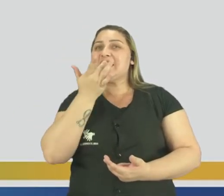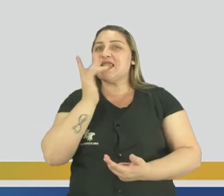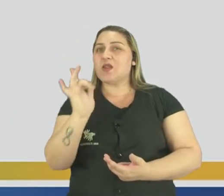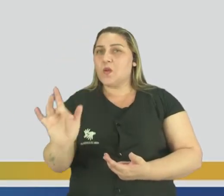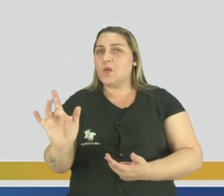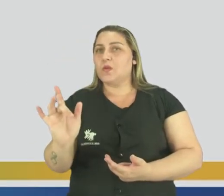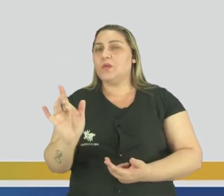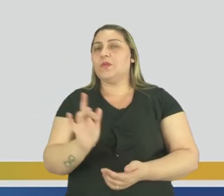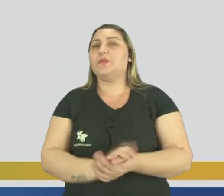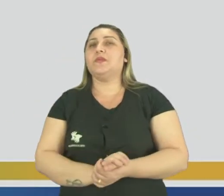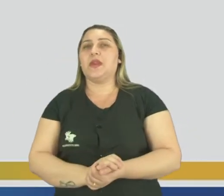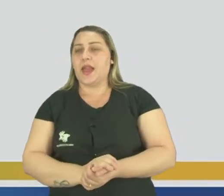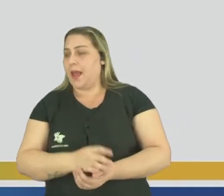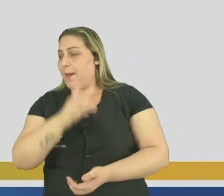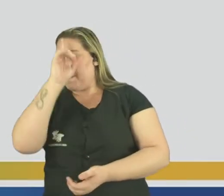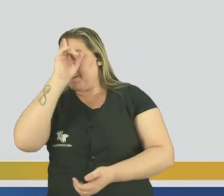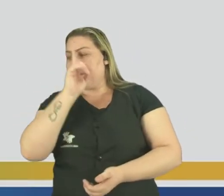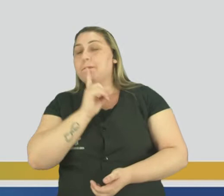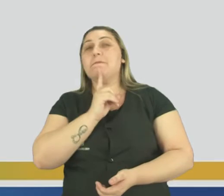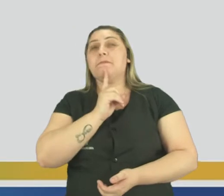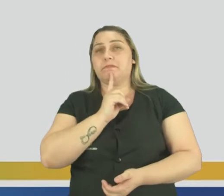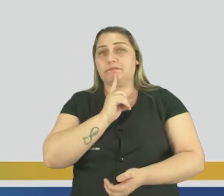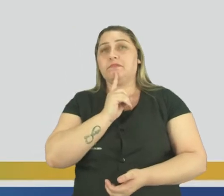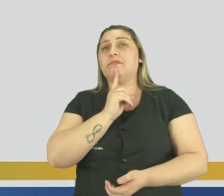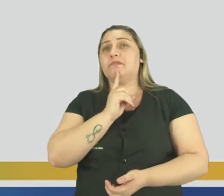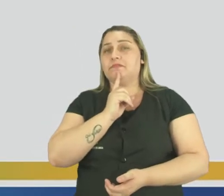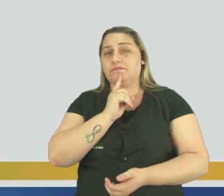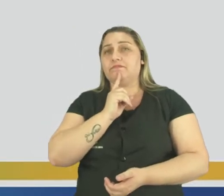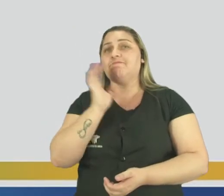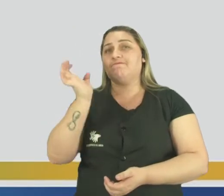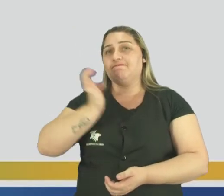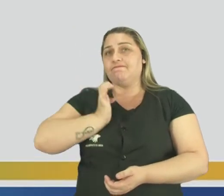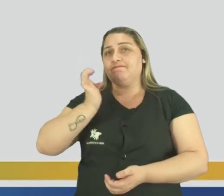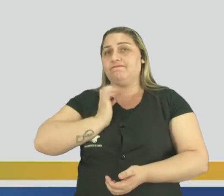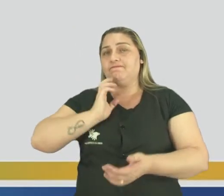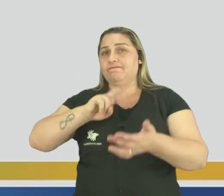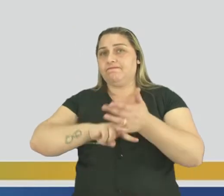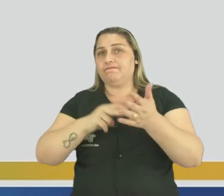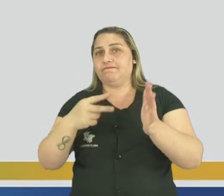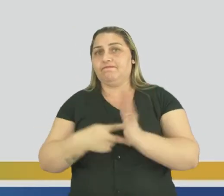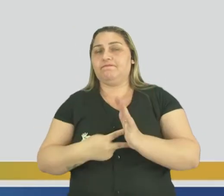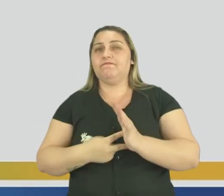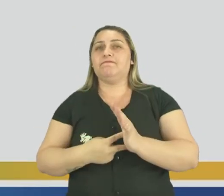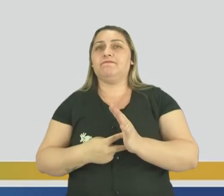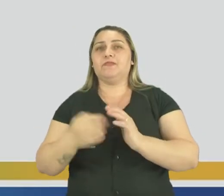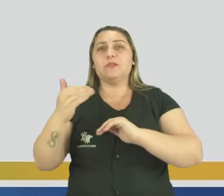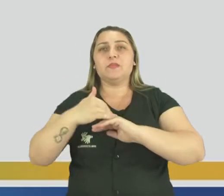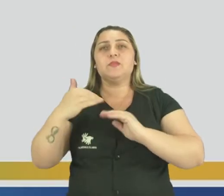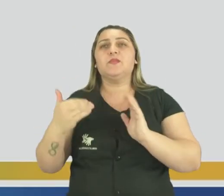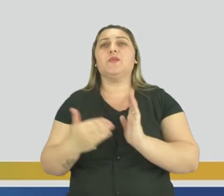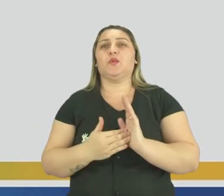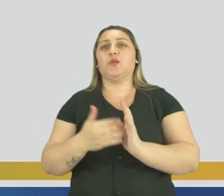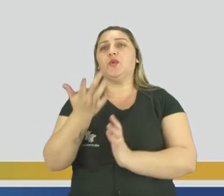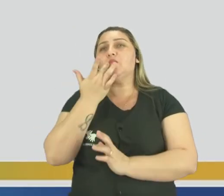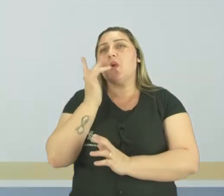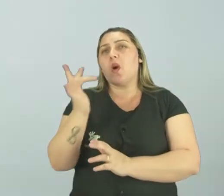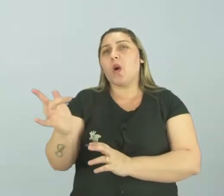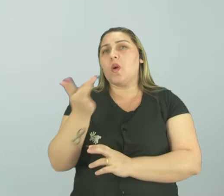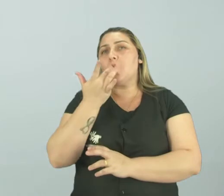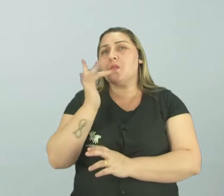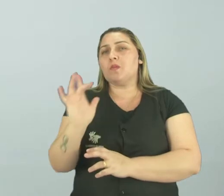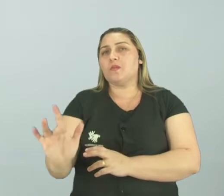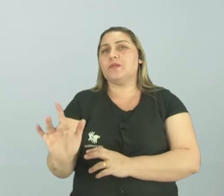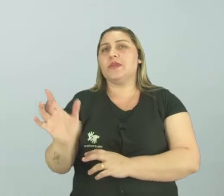Falamos no ouro, e o ouro é amarelo. Então, o amarelo está simbolizando a riqueza. Simbolizando tudo isso de ouro, né?